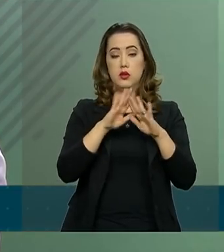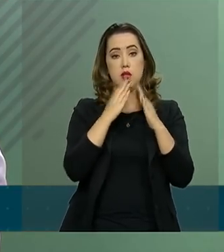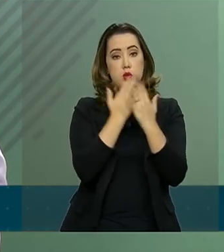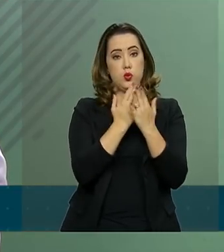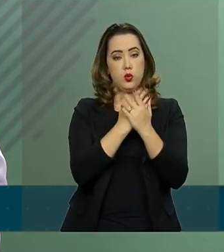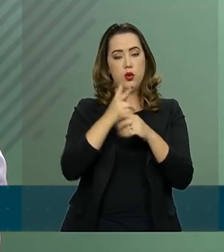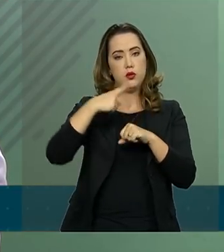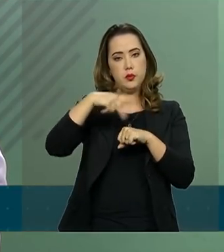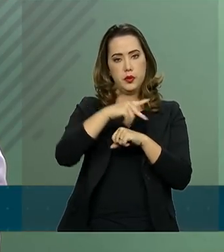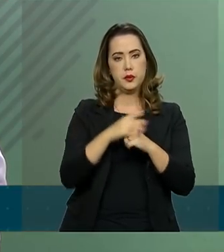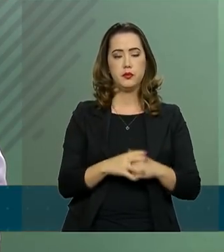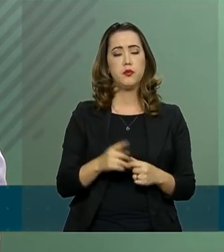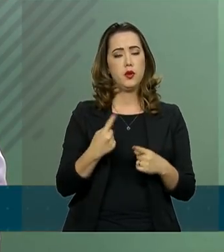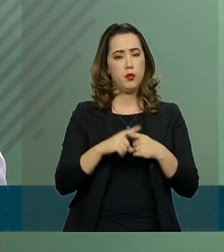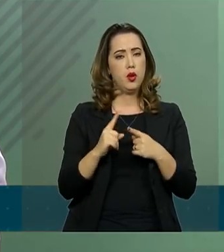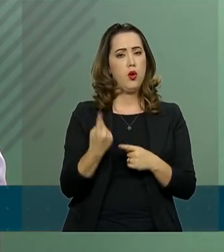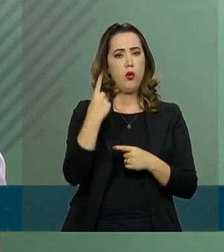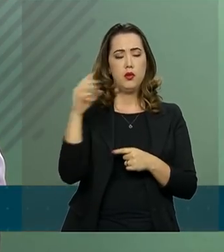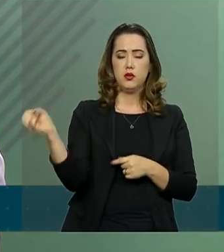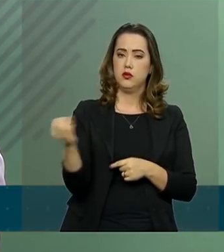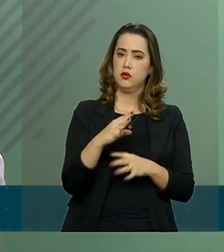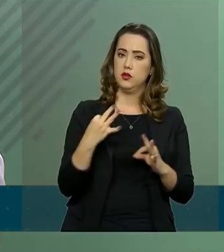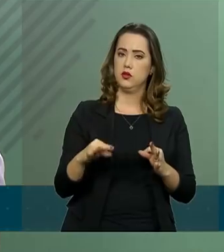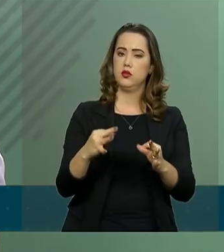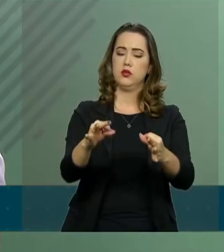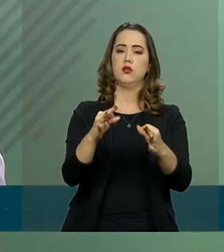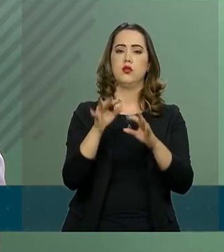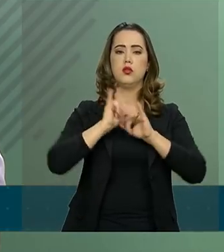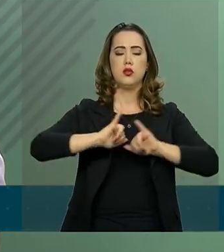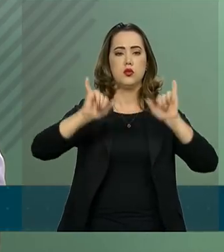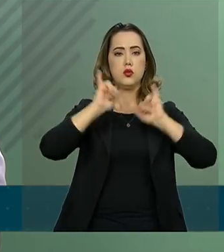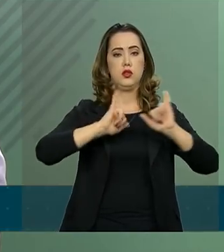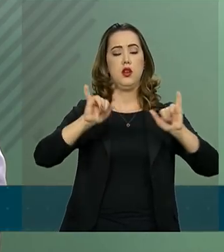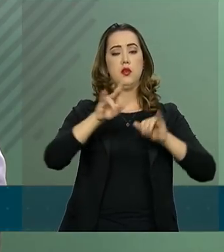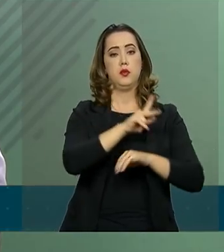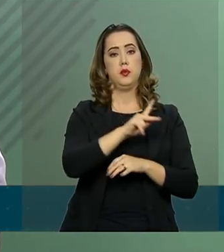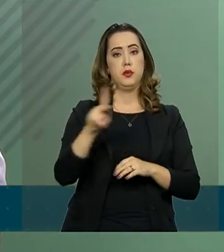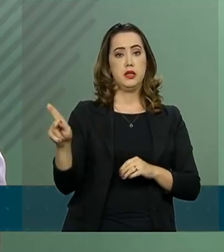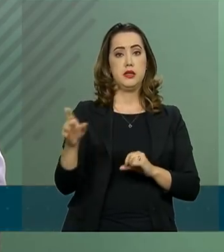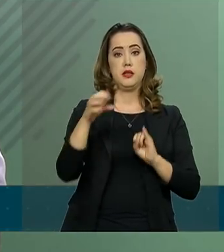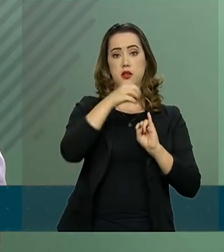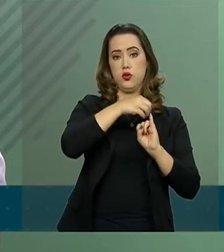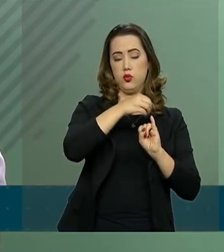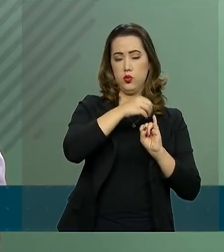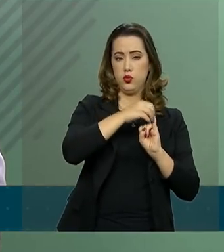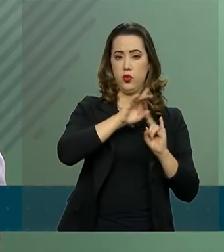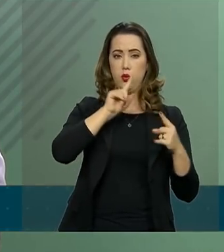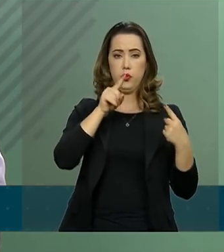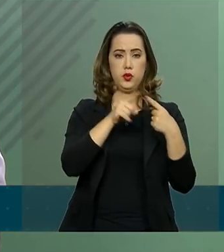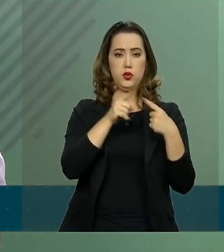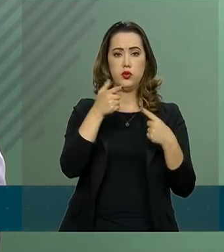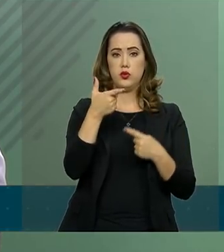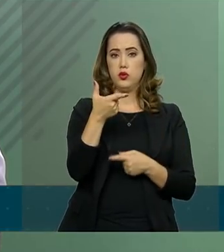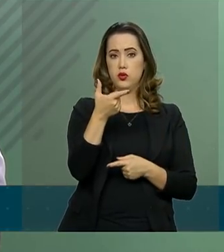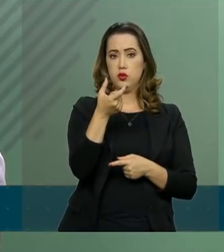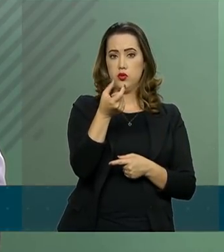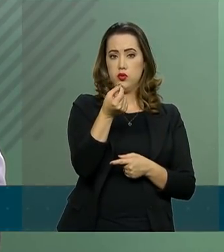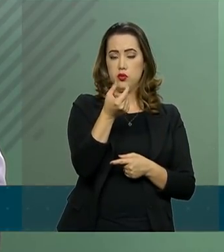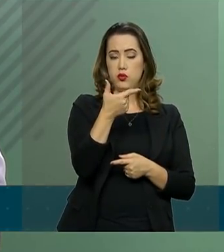Uma das inovações anunciadas pelo presidente do INEP, previstas para 2020,